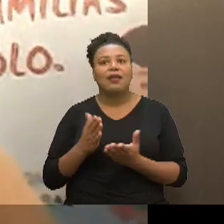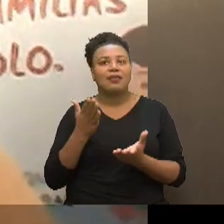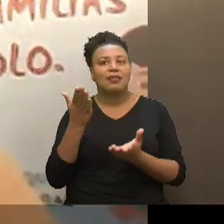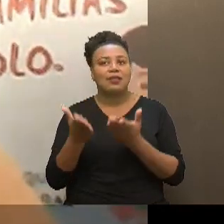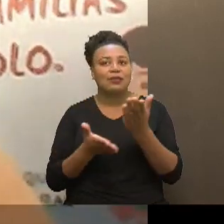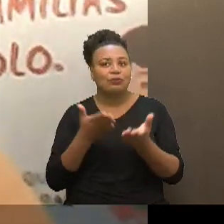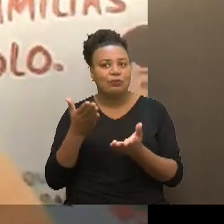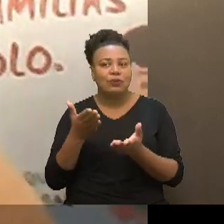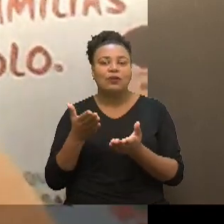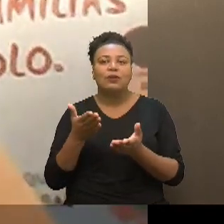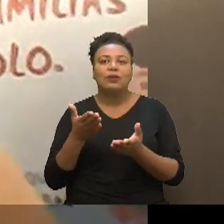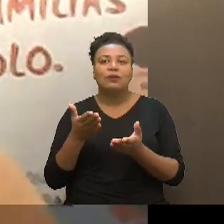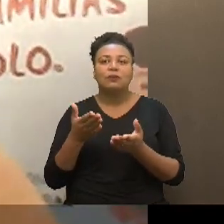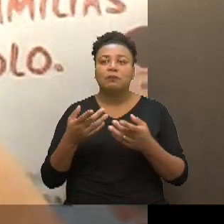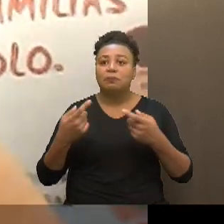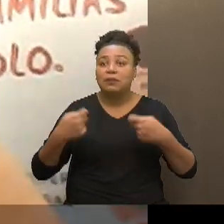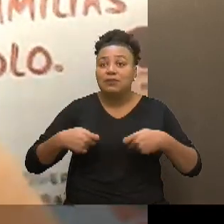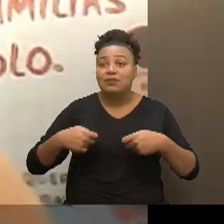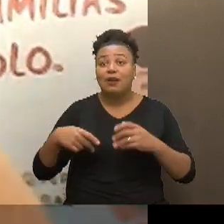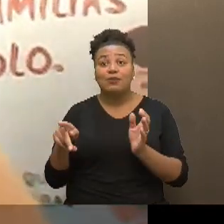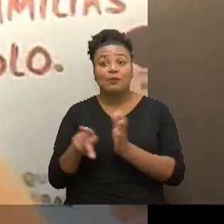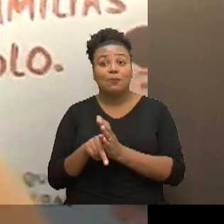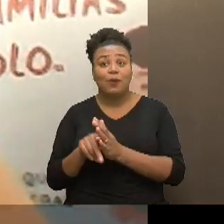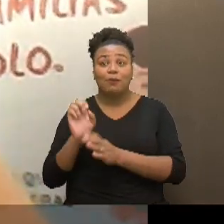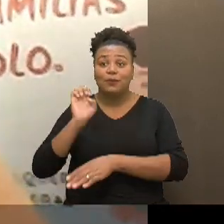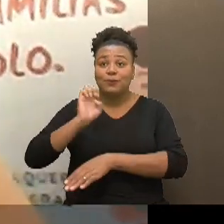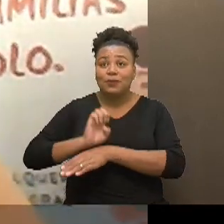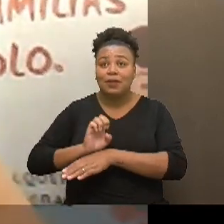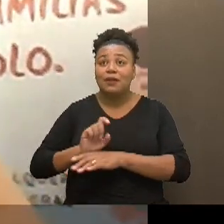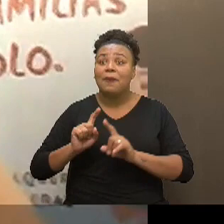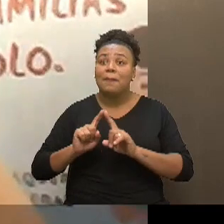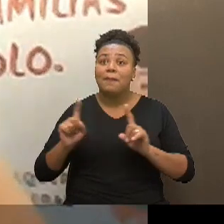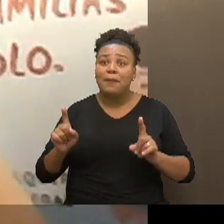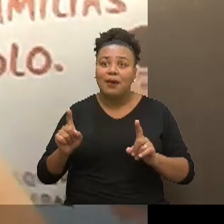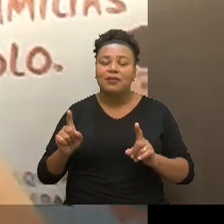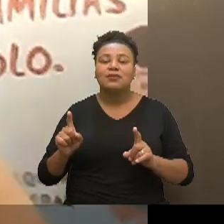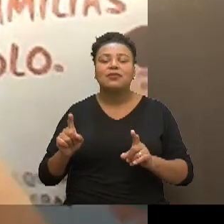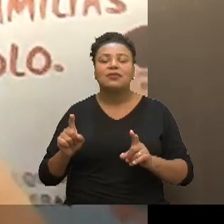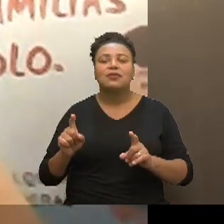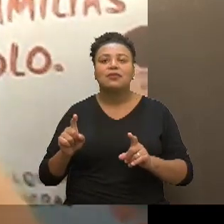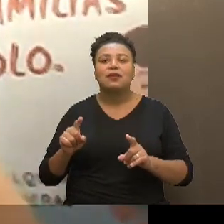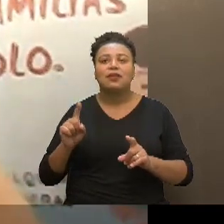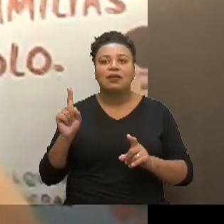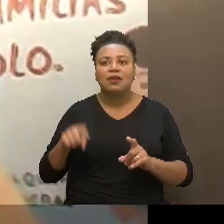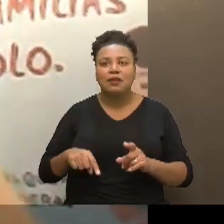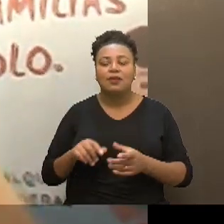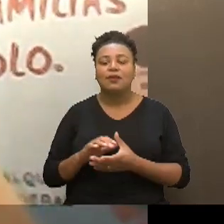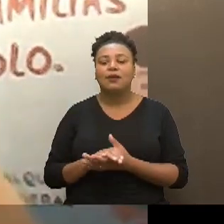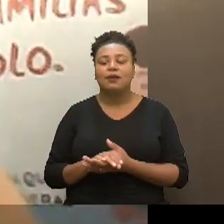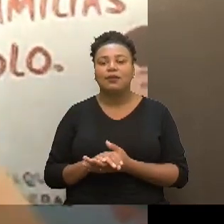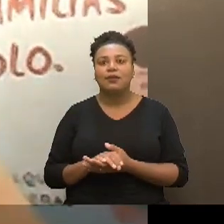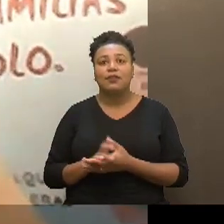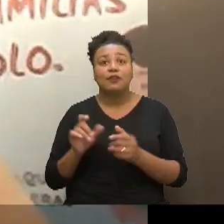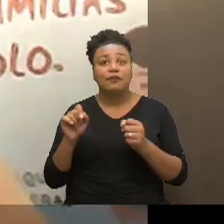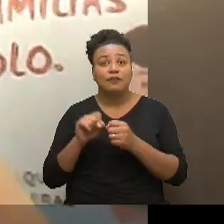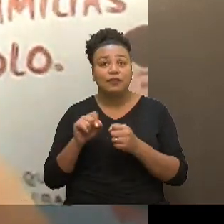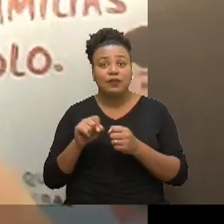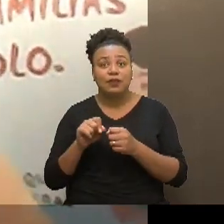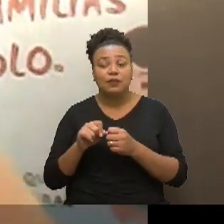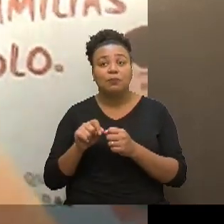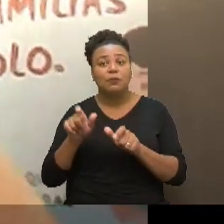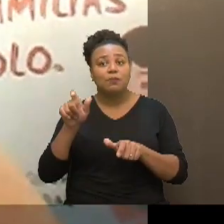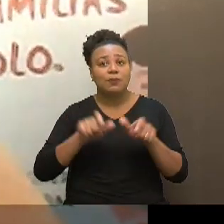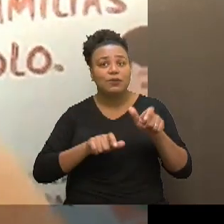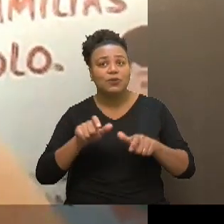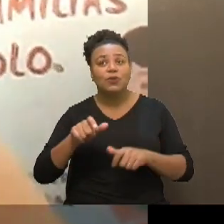atendimento que né deveria vir do estado mas que acabou né sendo aí feito por